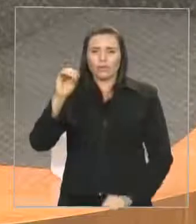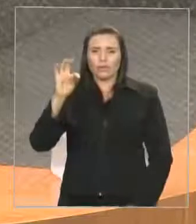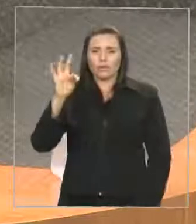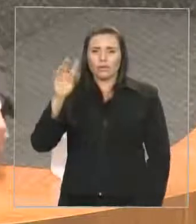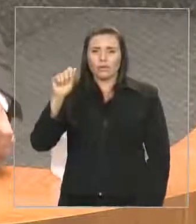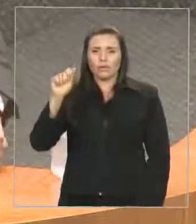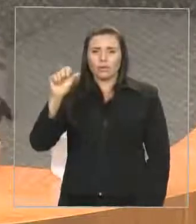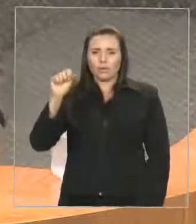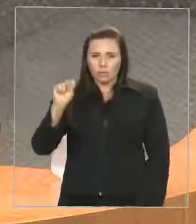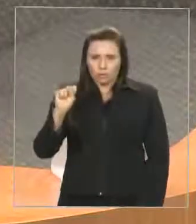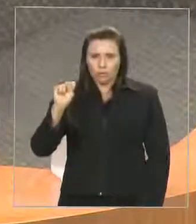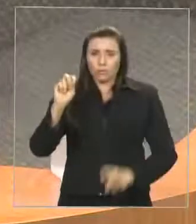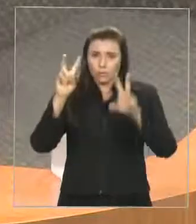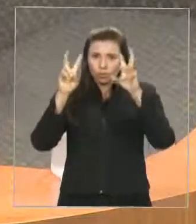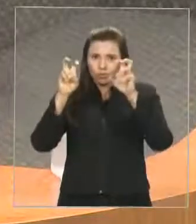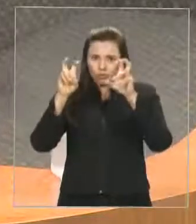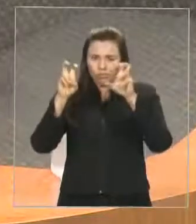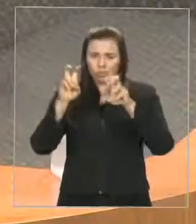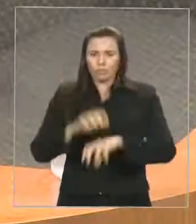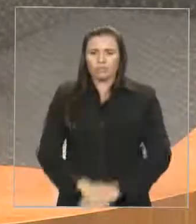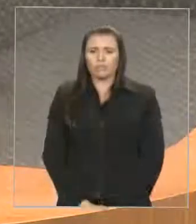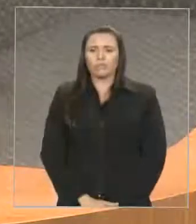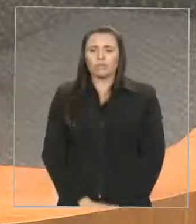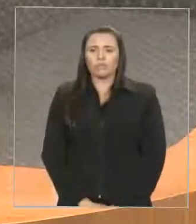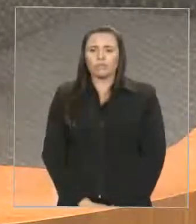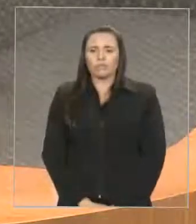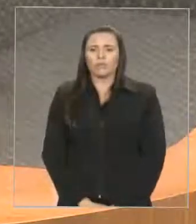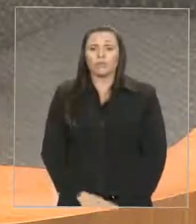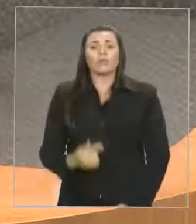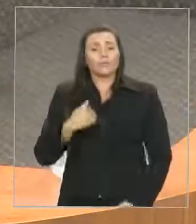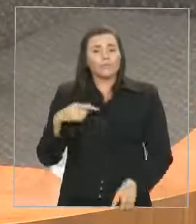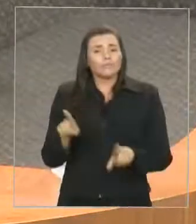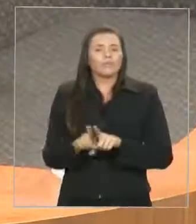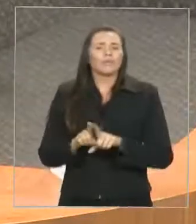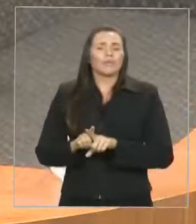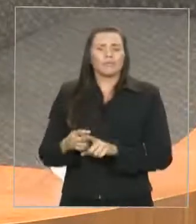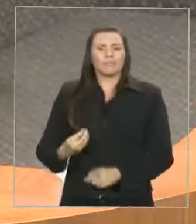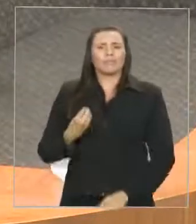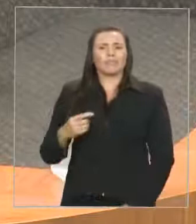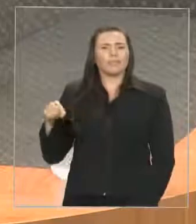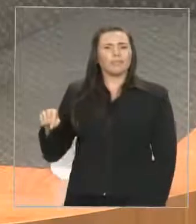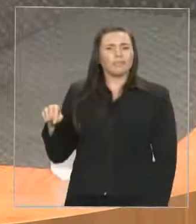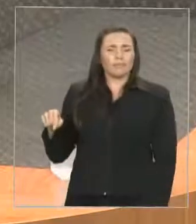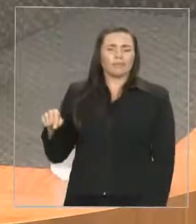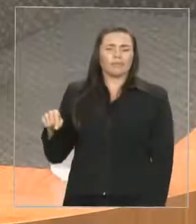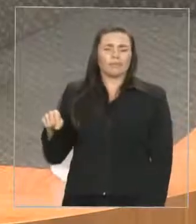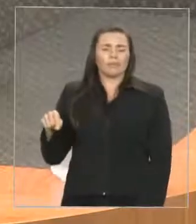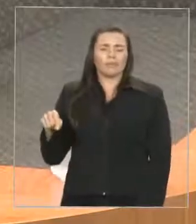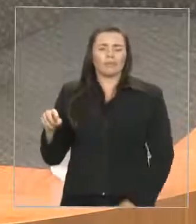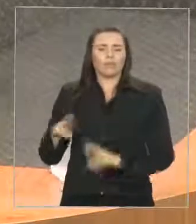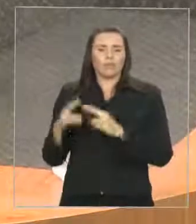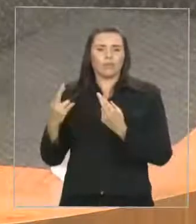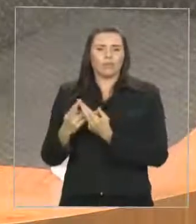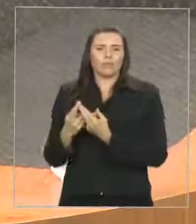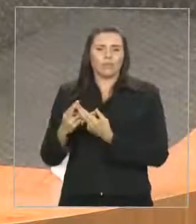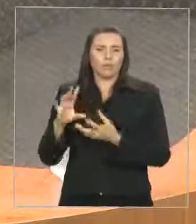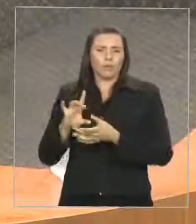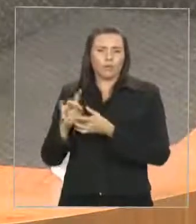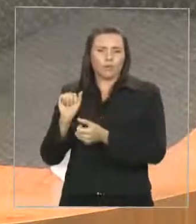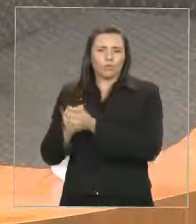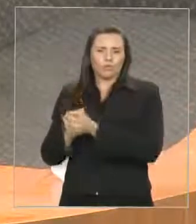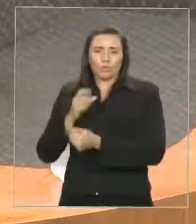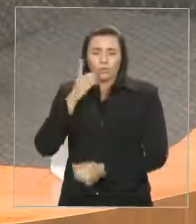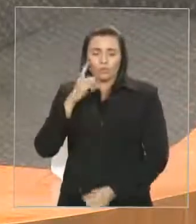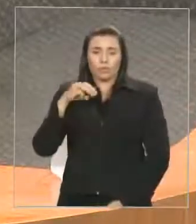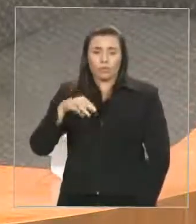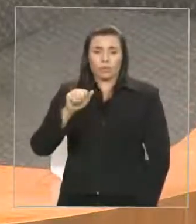Estaremos acompanhando o deputado Marco Aurelio e os parlamentares nessa reunião na UFMA. E a oportunidade de mudar de vida através da